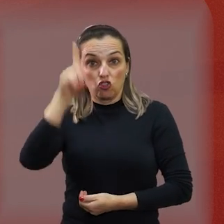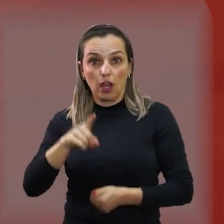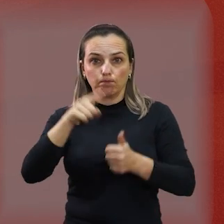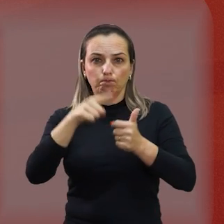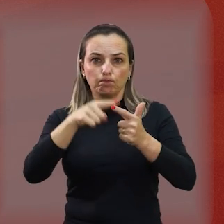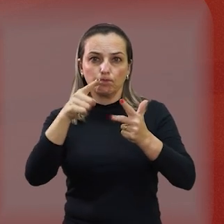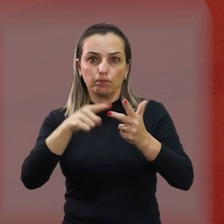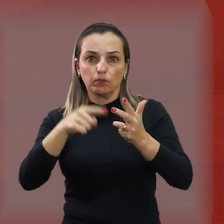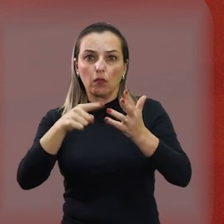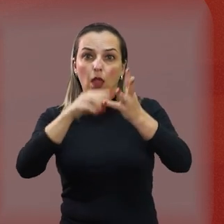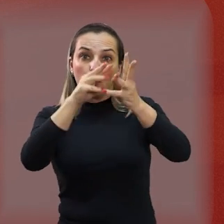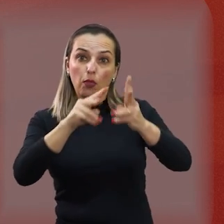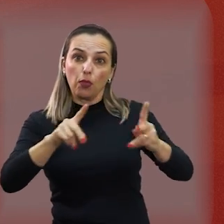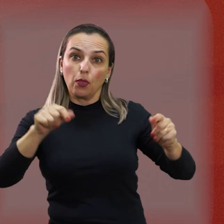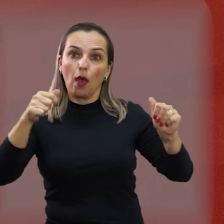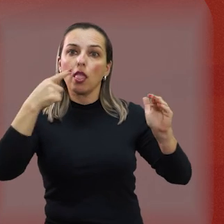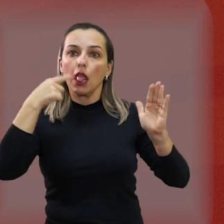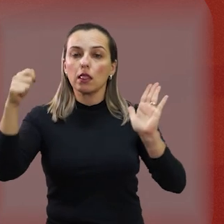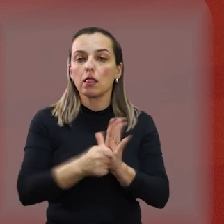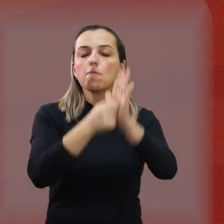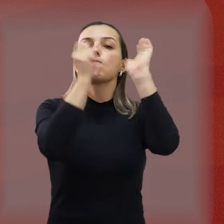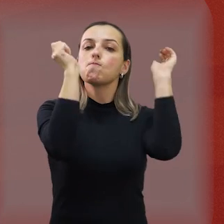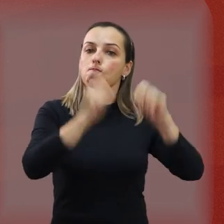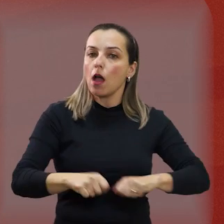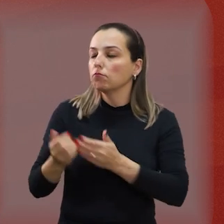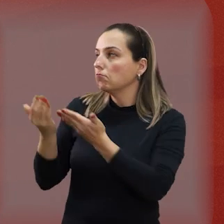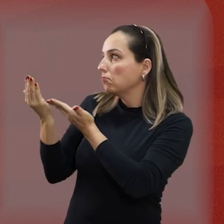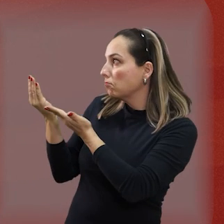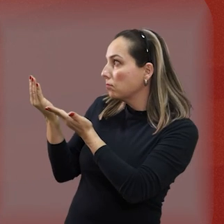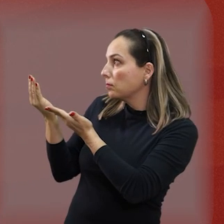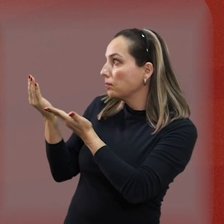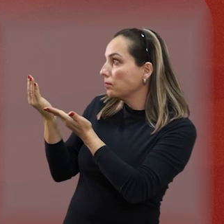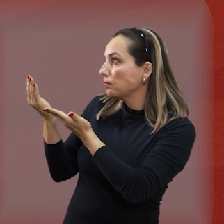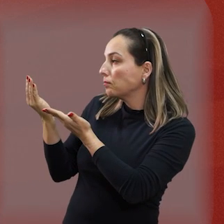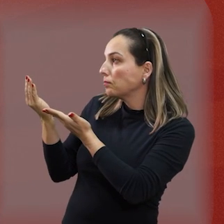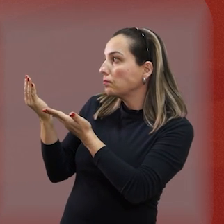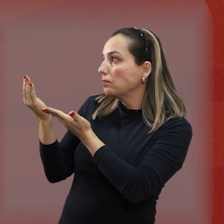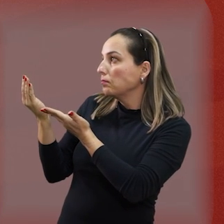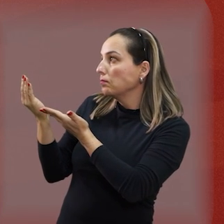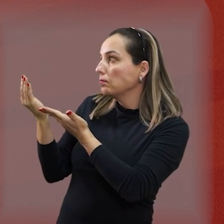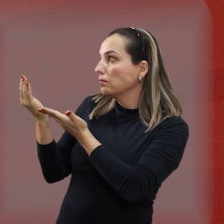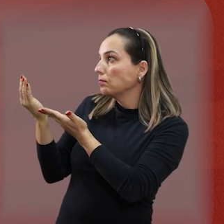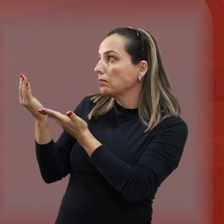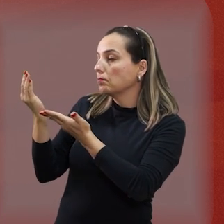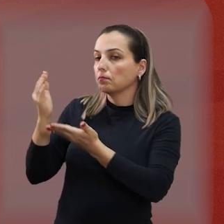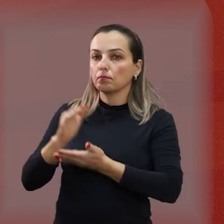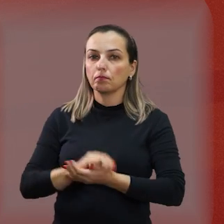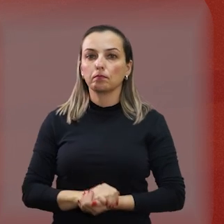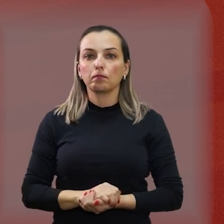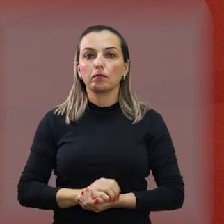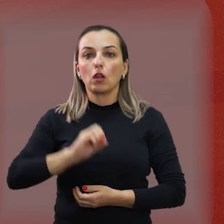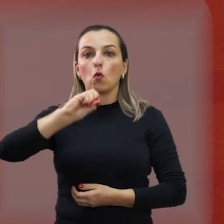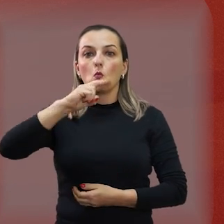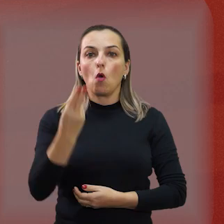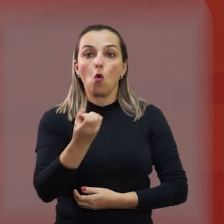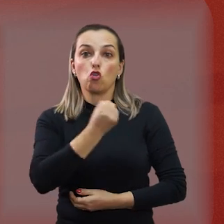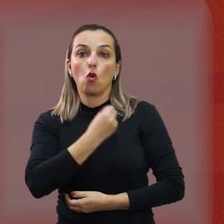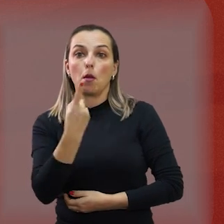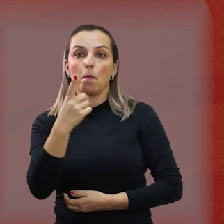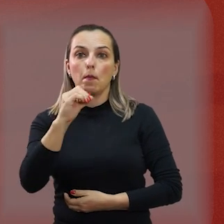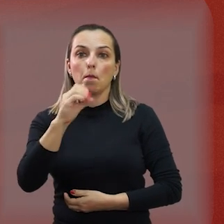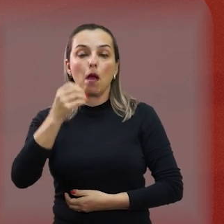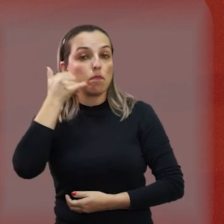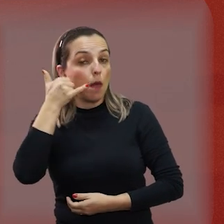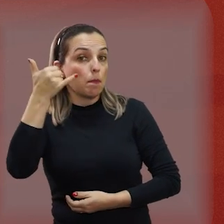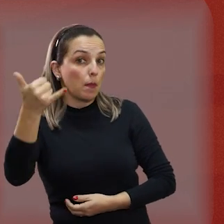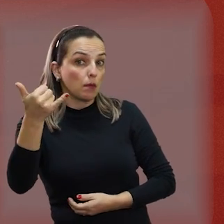direitos, acione o Ministério Público pelo telefone 16-3331-2338